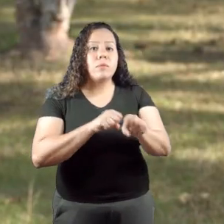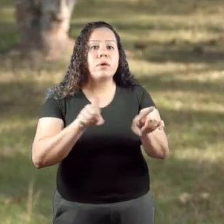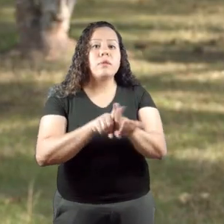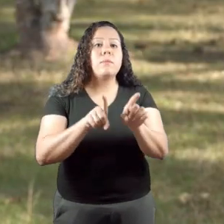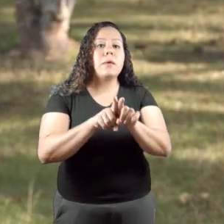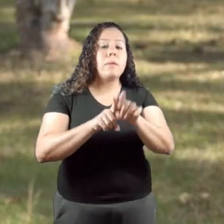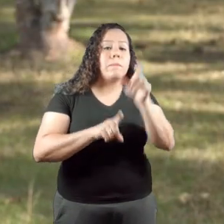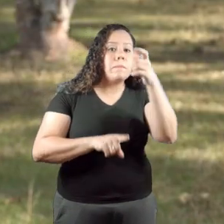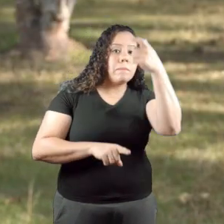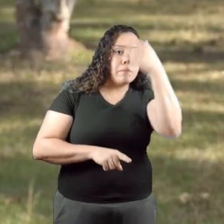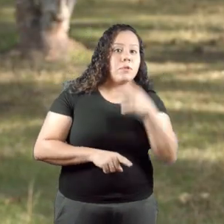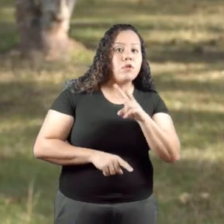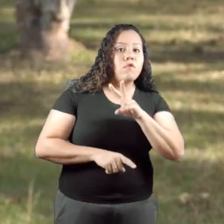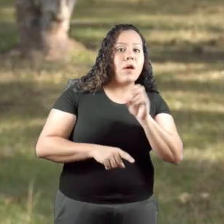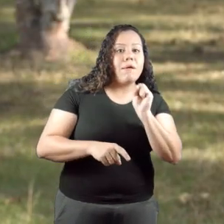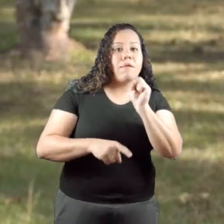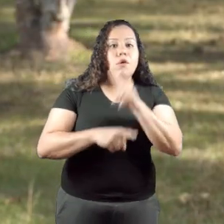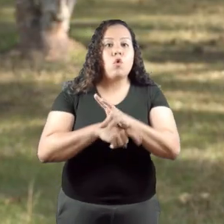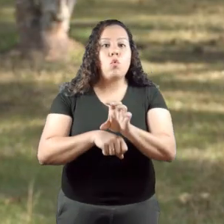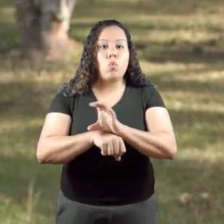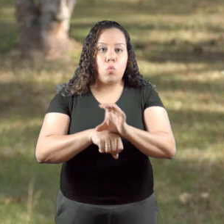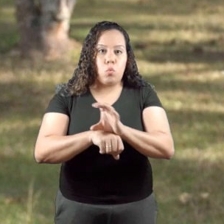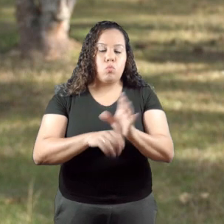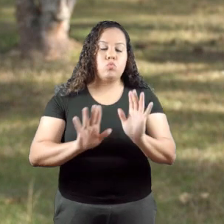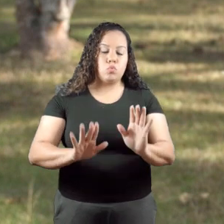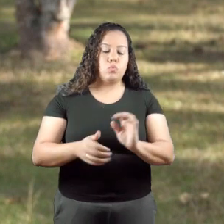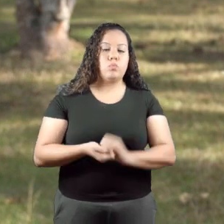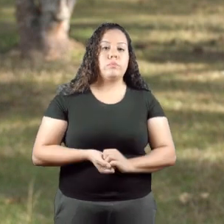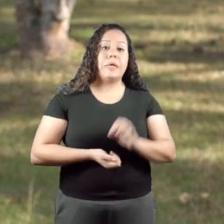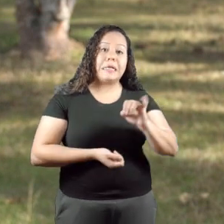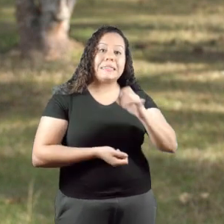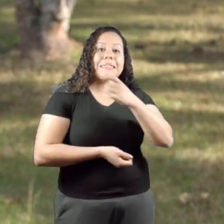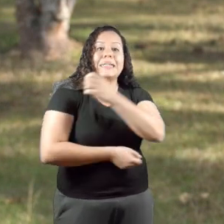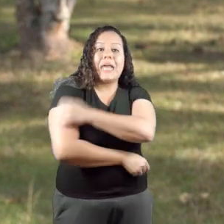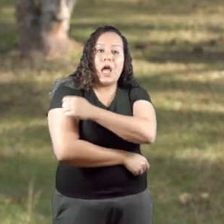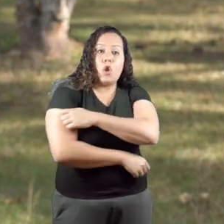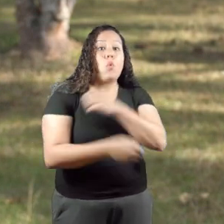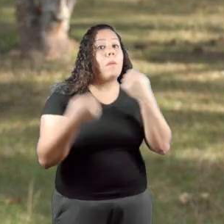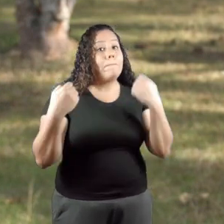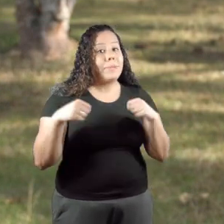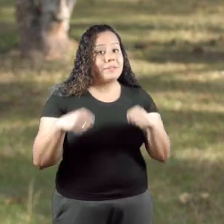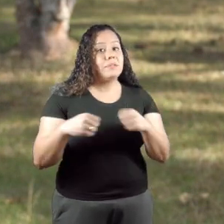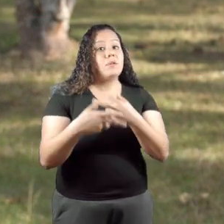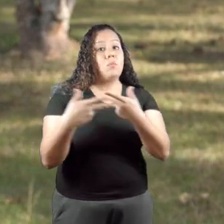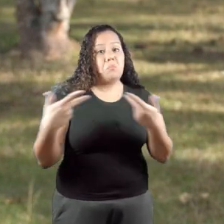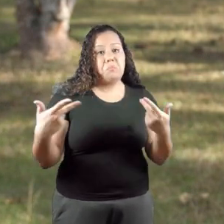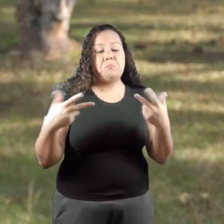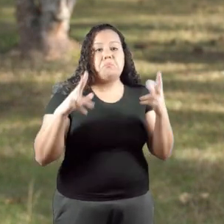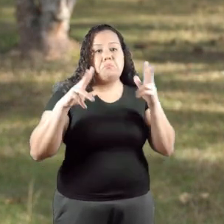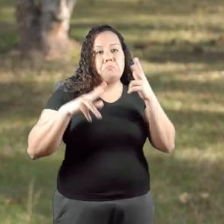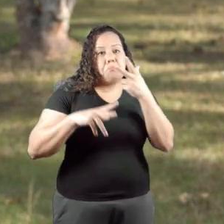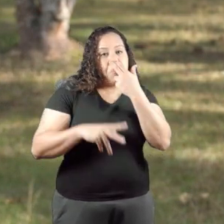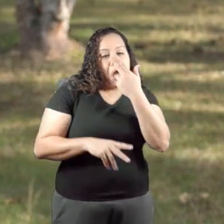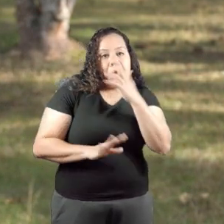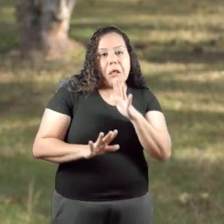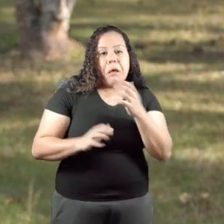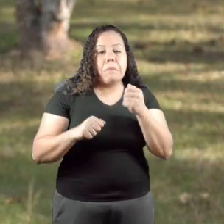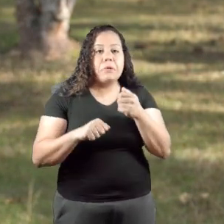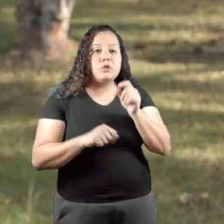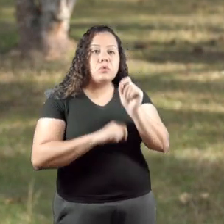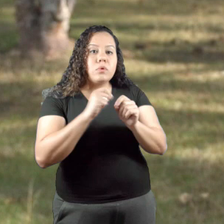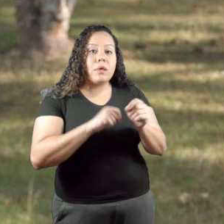e pelos estudantes ingressantes dos cursos. O estudante que tiver esta necessidade, ele deve